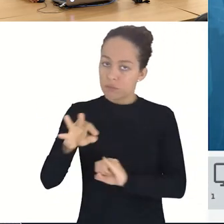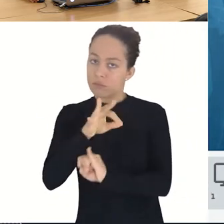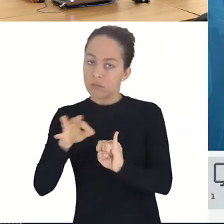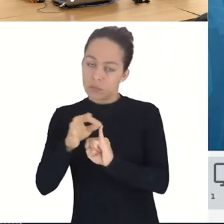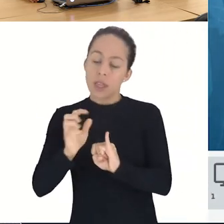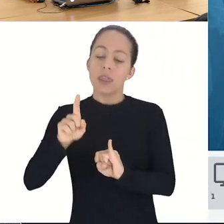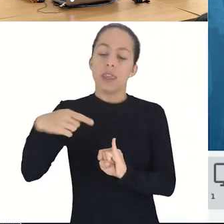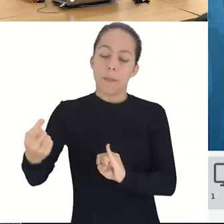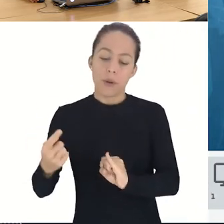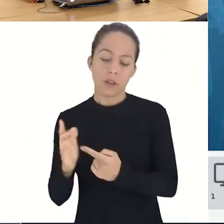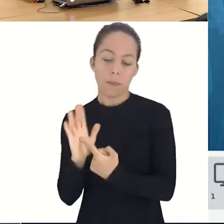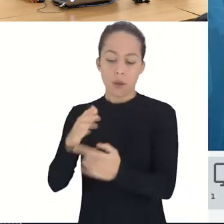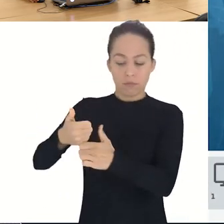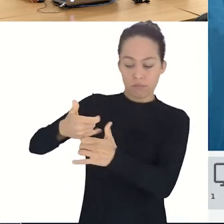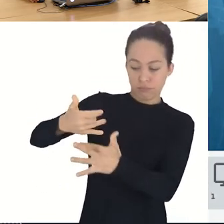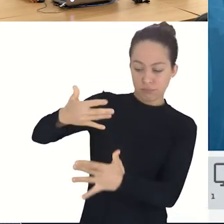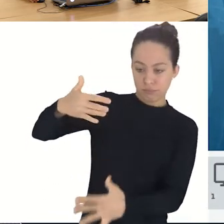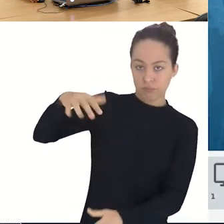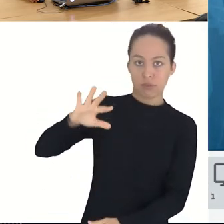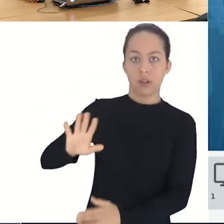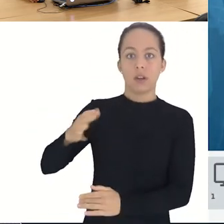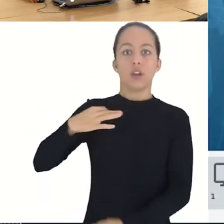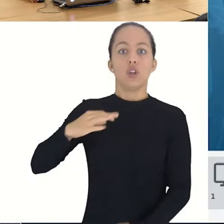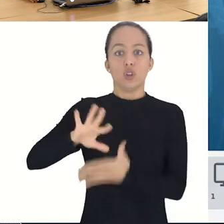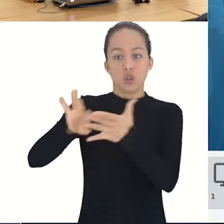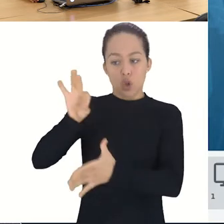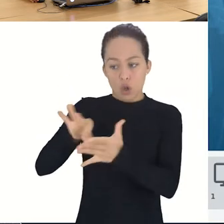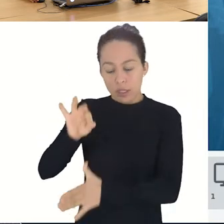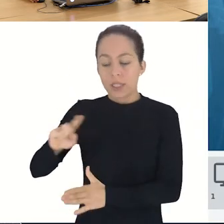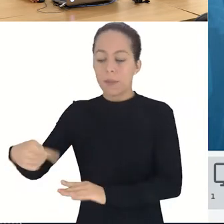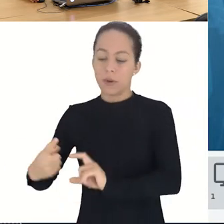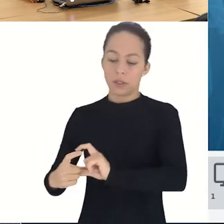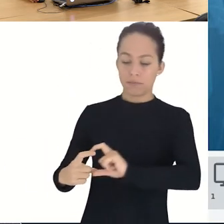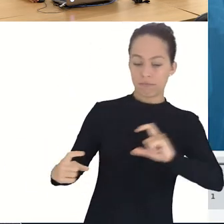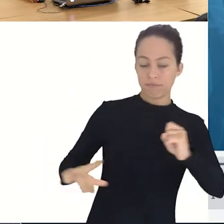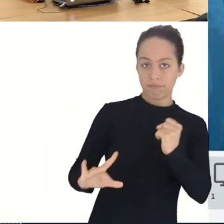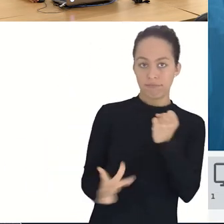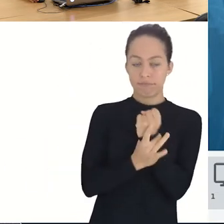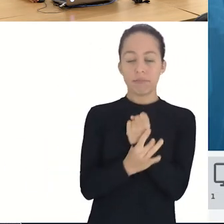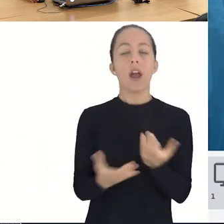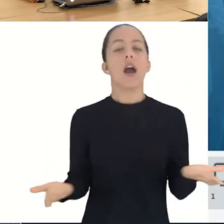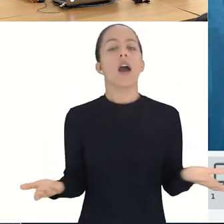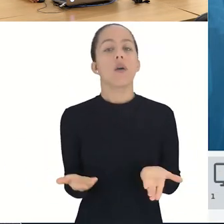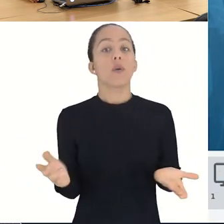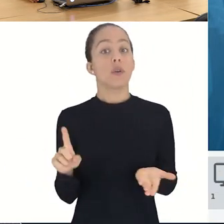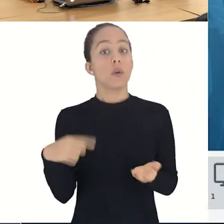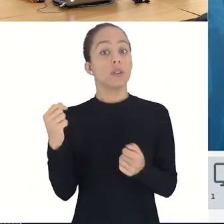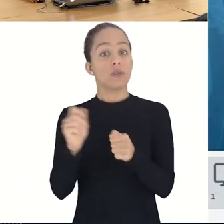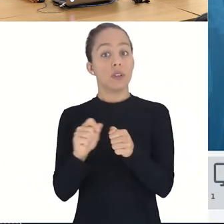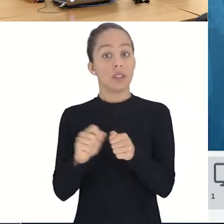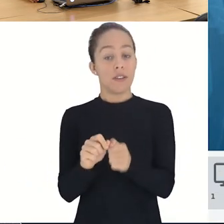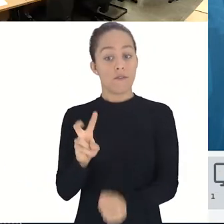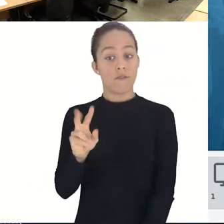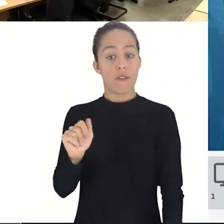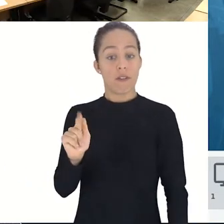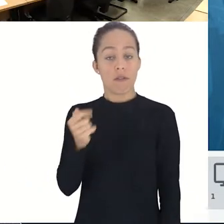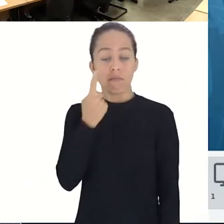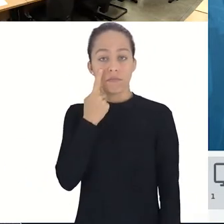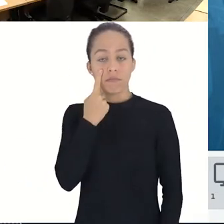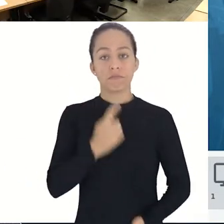esta seja utilizada em futuras conferências. Daremos início agora ao sorteio dos seguintes códigos de vaga.